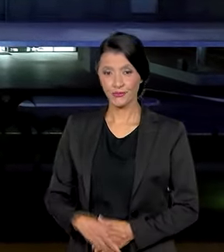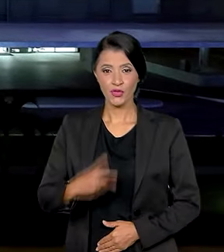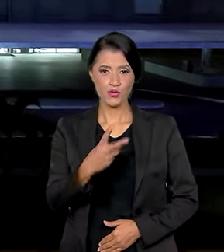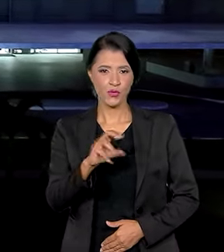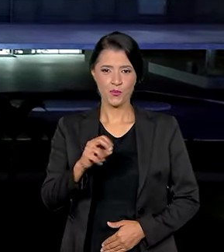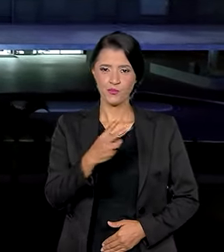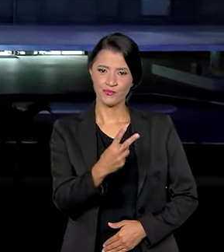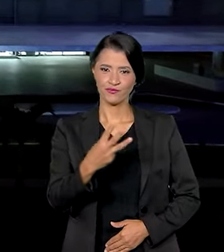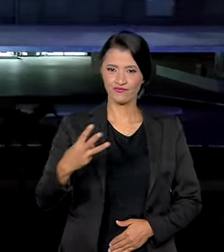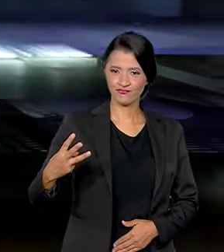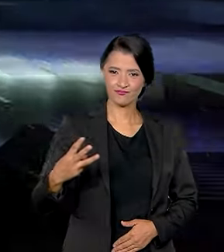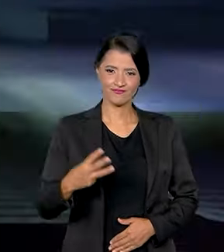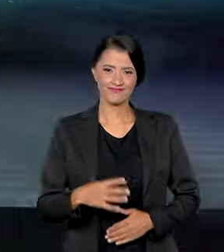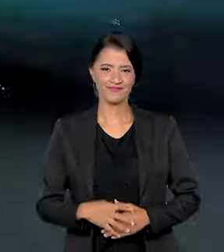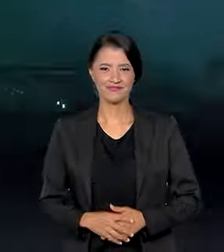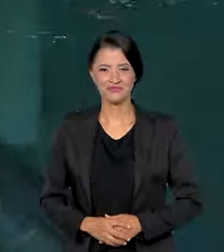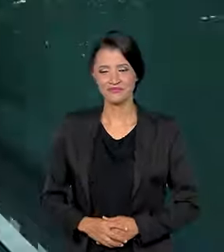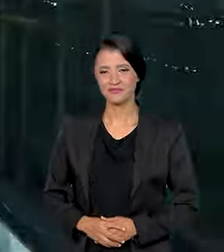2023.